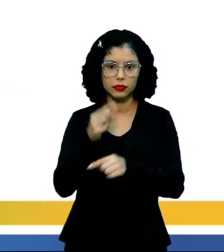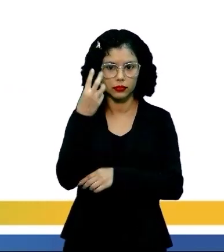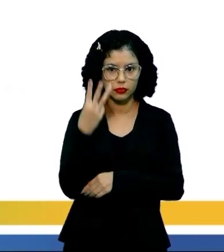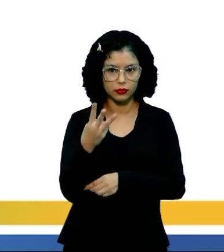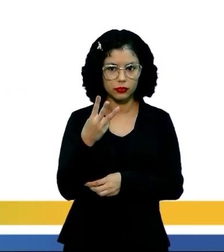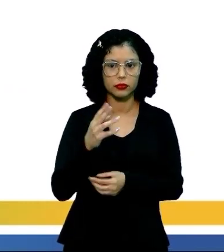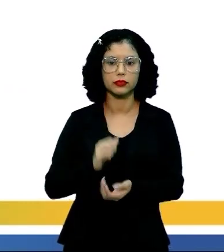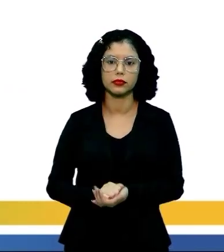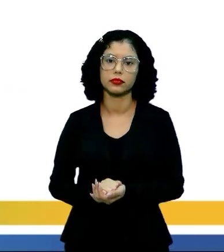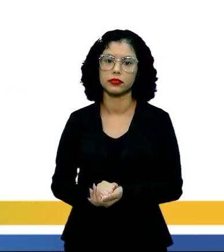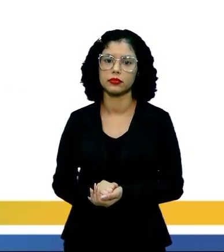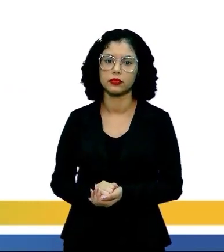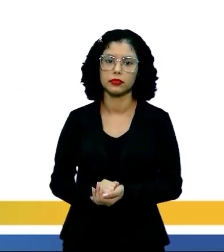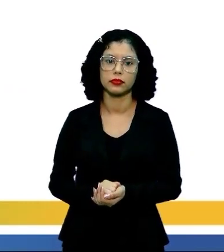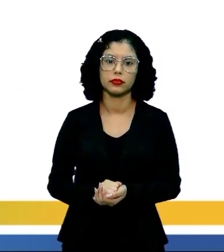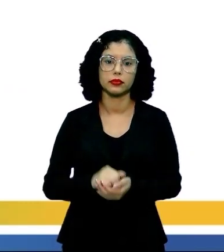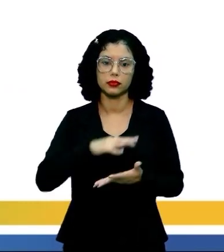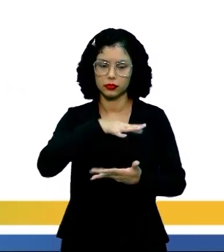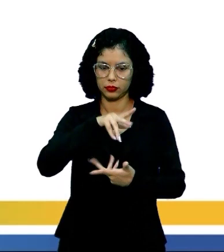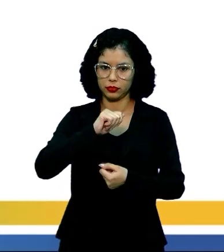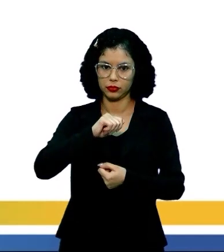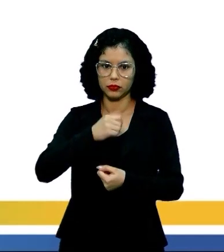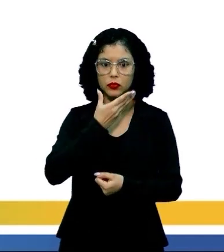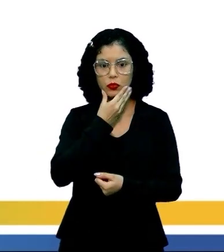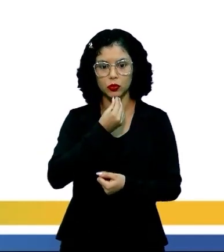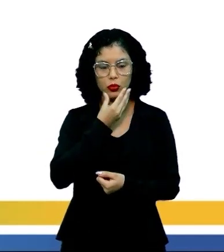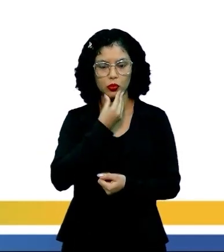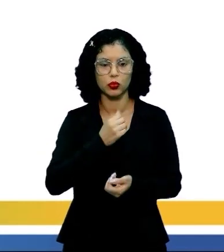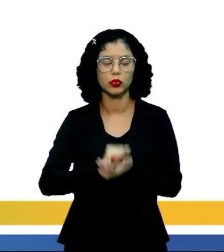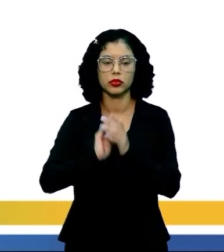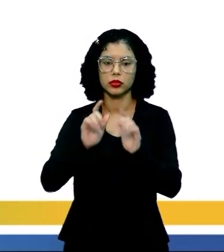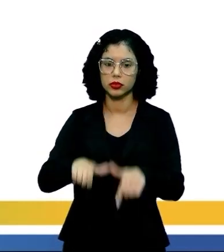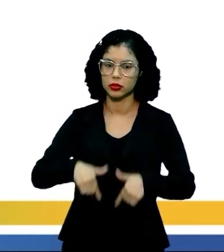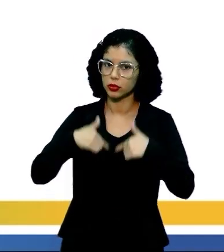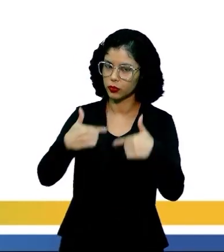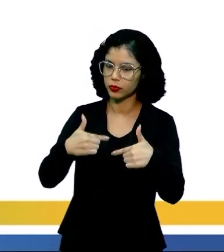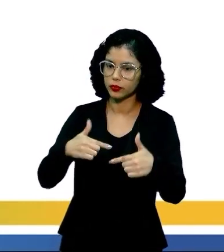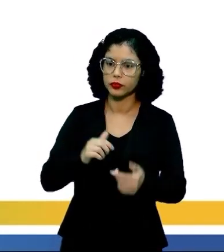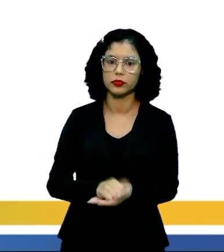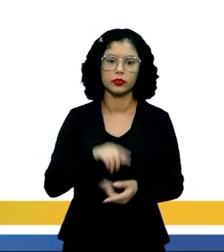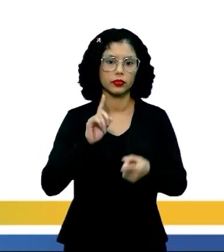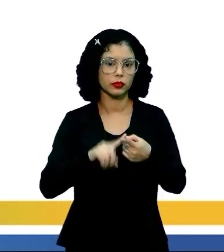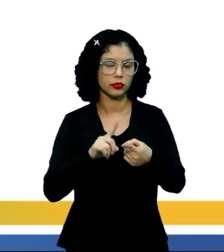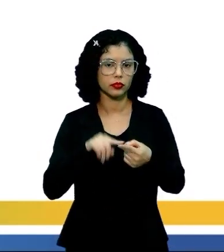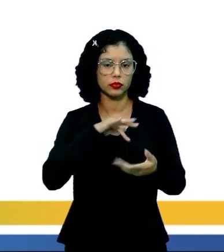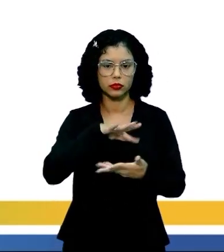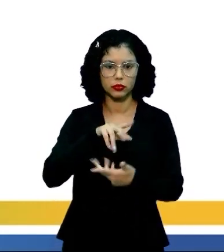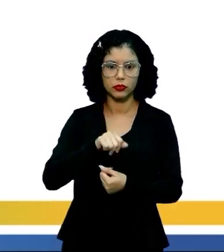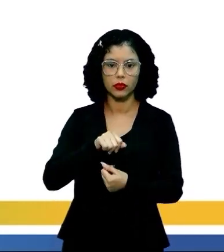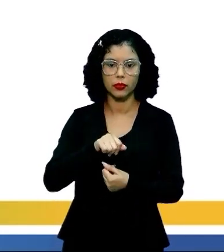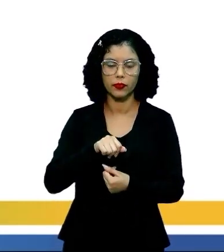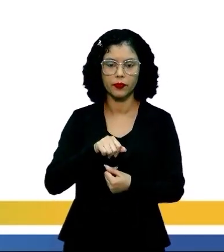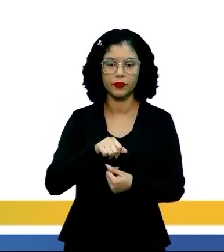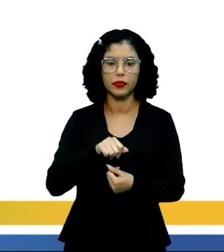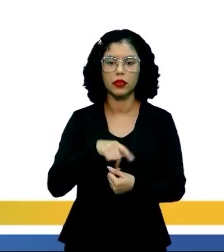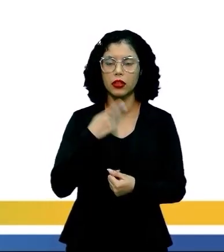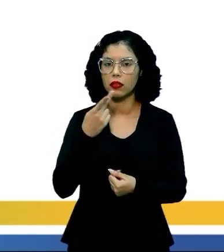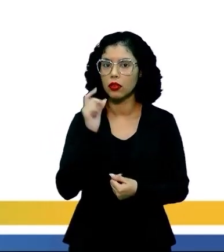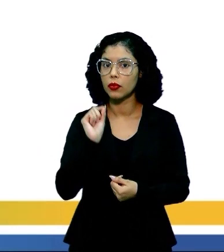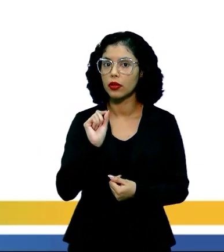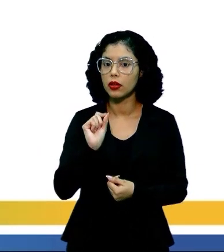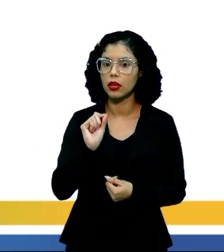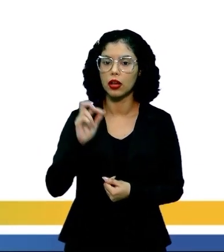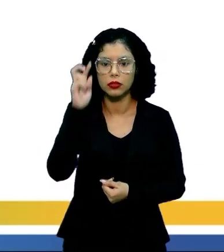três partes. A terra, o homem e a luta. A terra, que seria o meio, ele faz uma